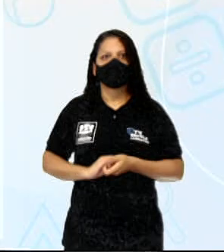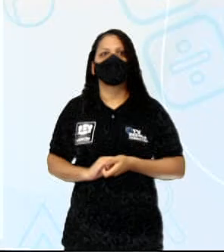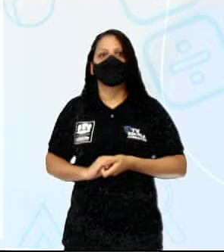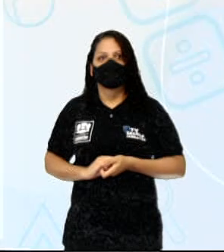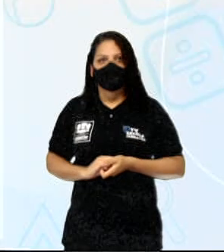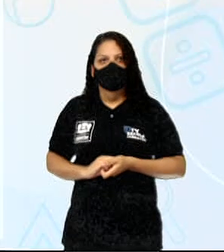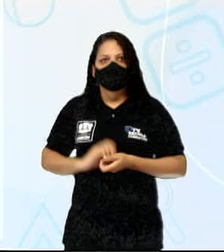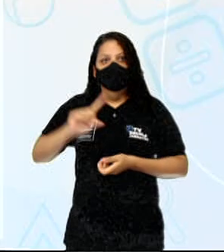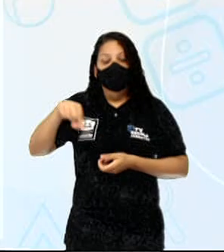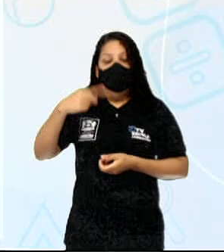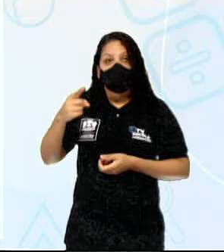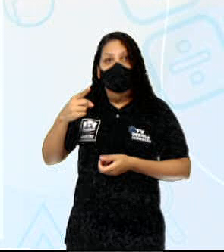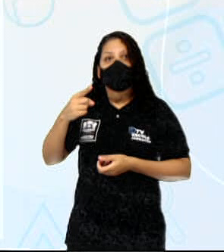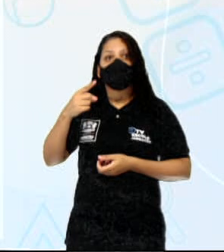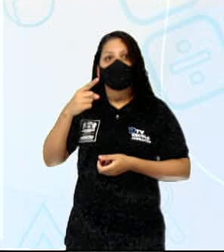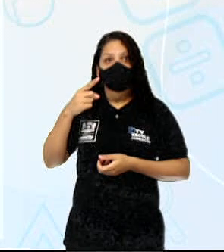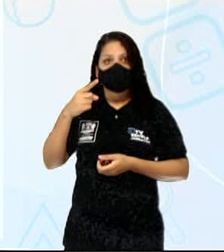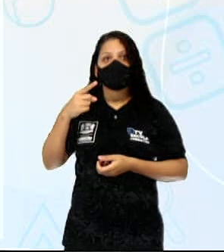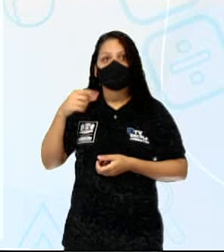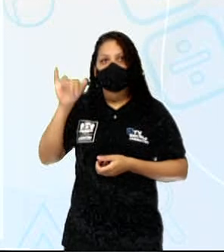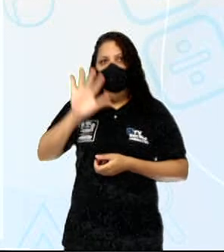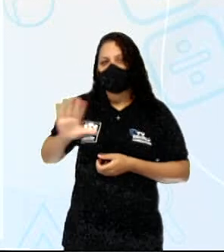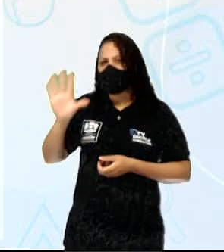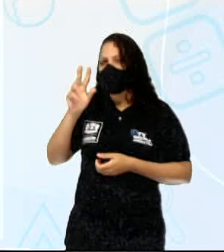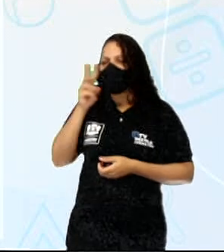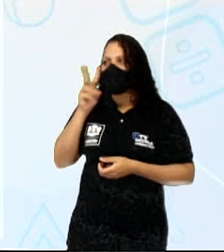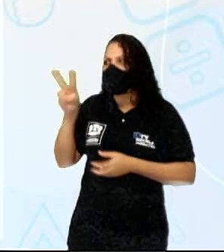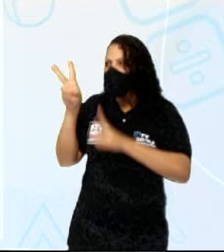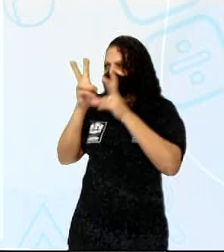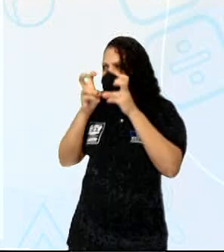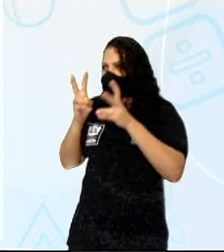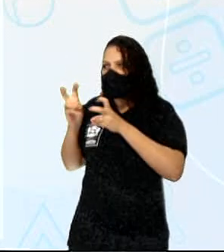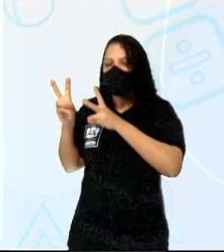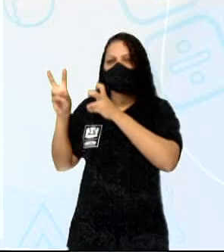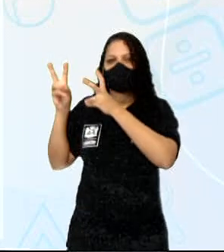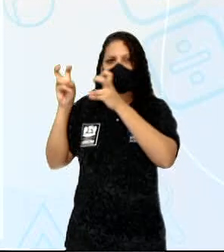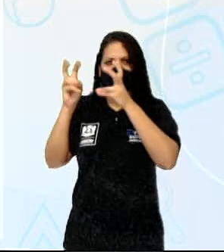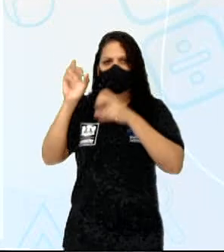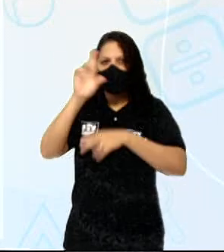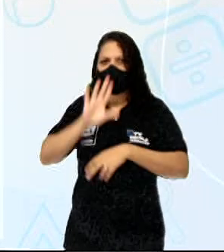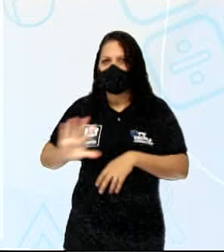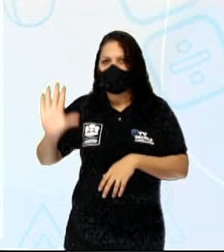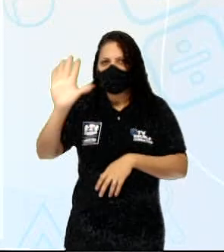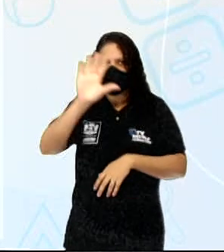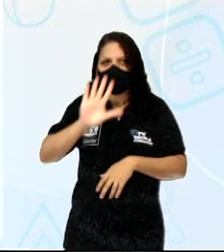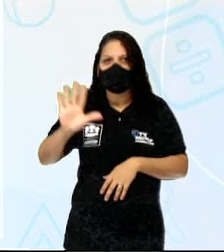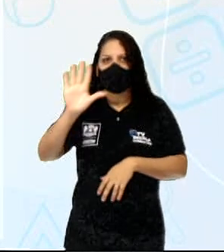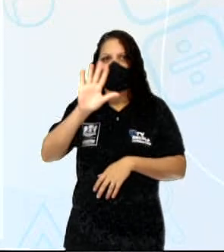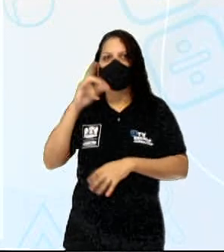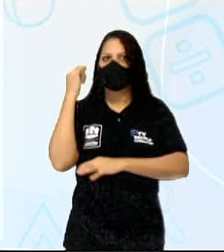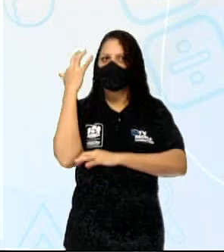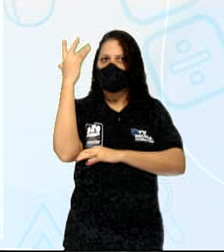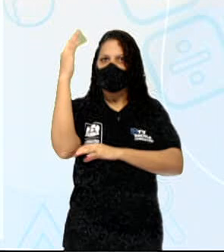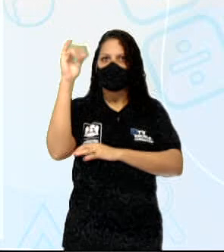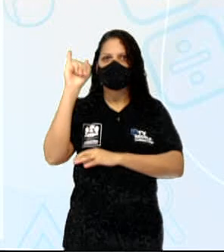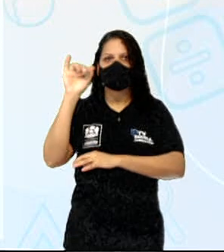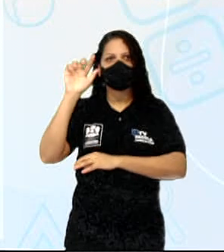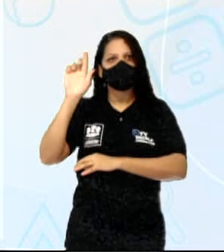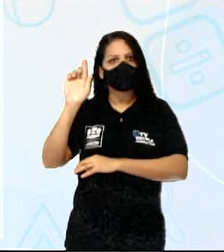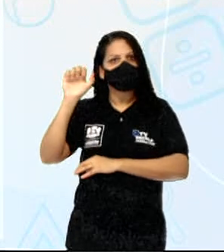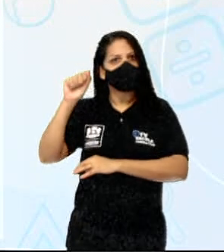você vê que fora, nas bordas da região da Mata de Igapó, aparece ali, representado pelo número 2,